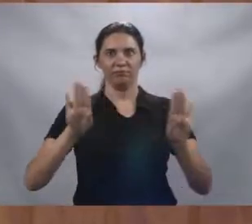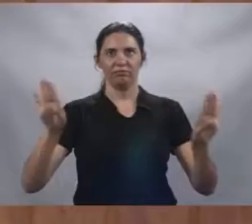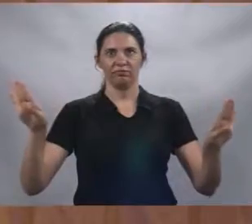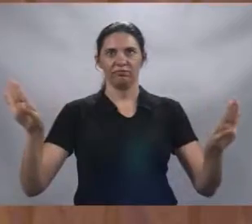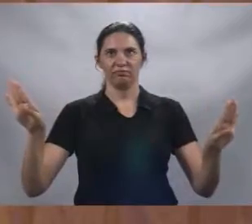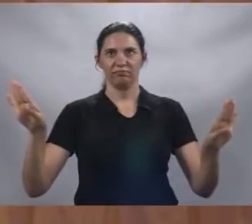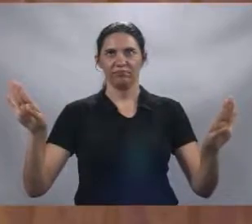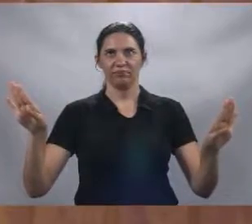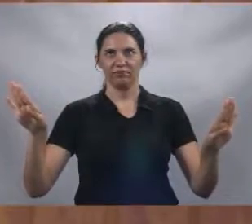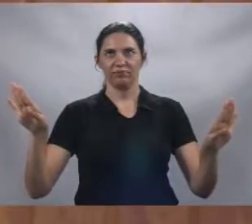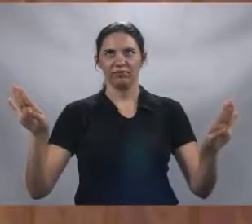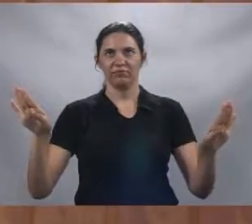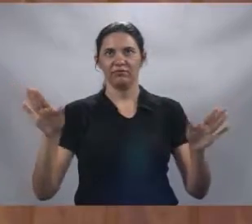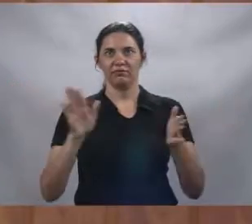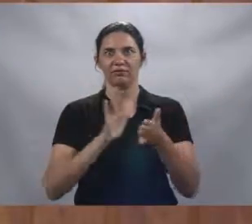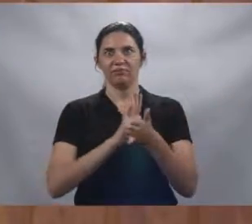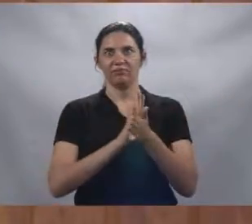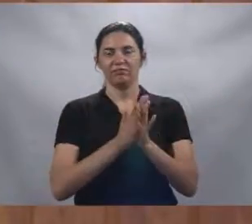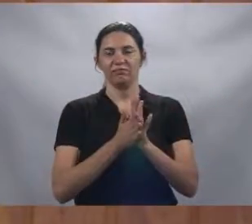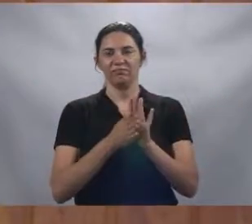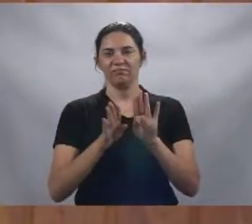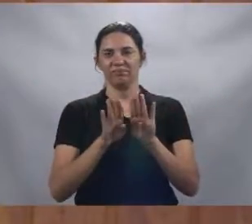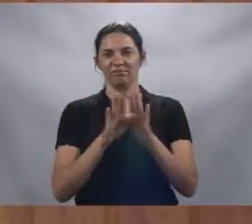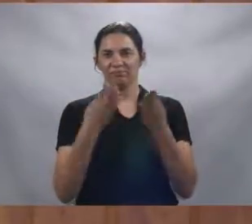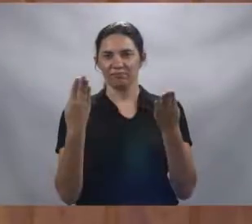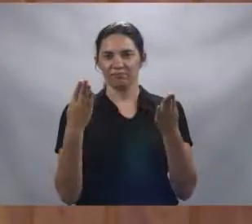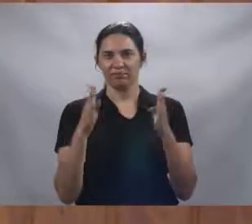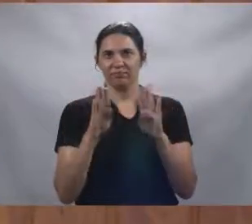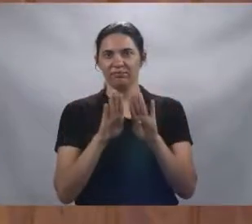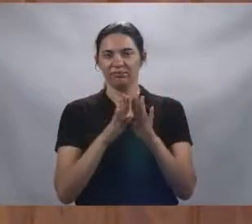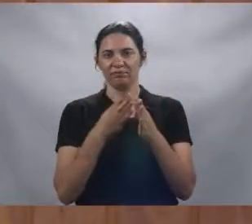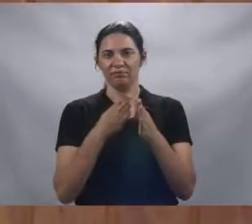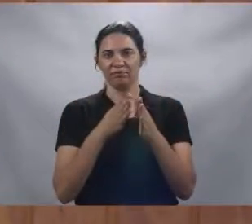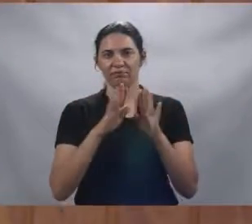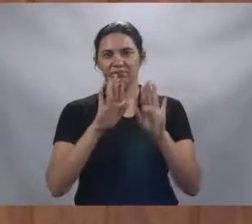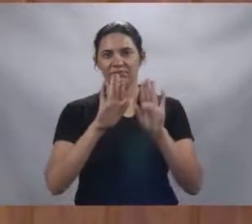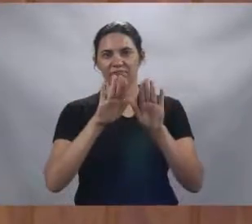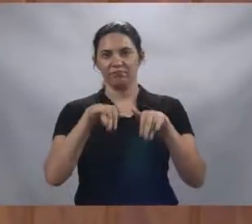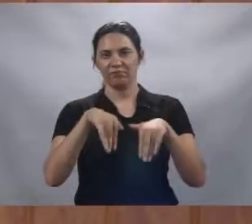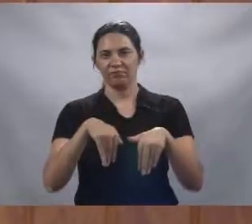cemitério. O portão está caindo,